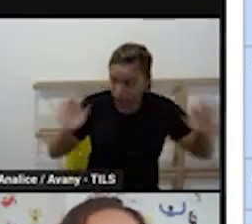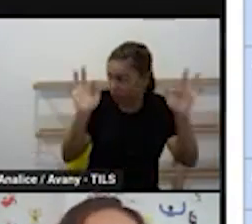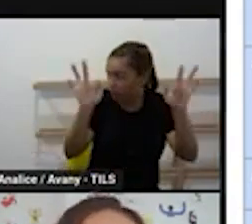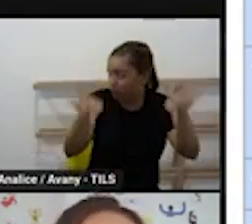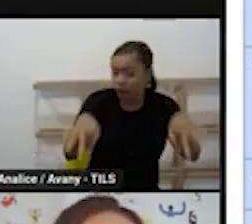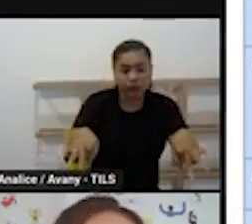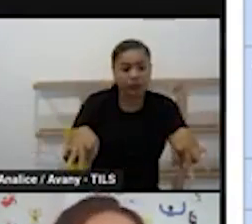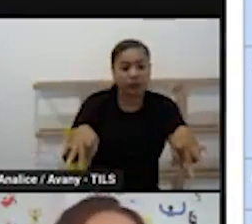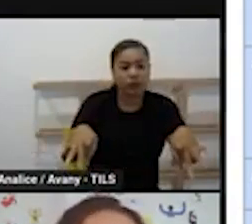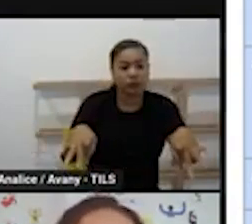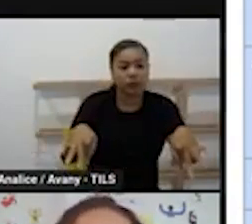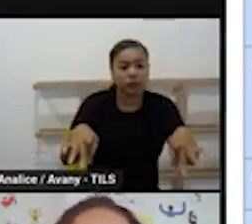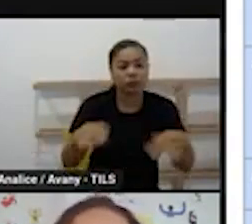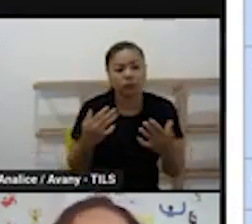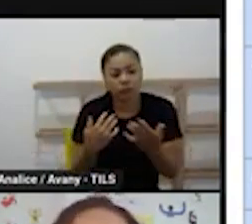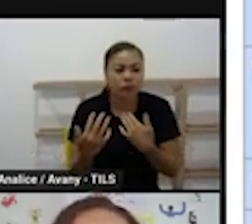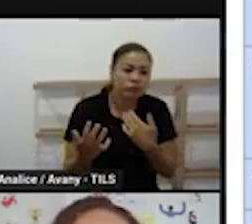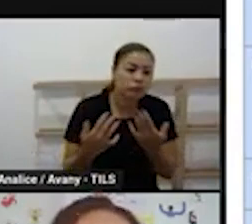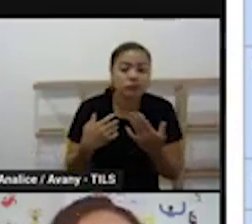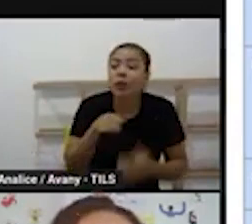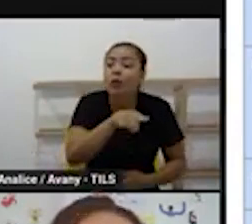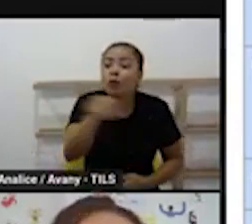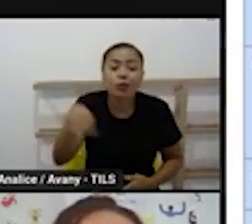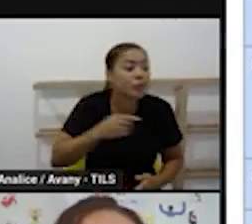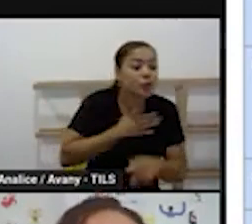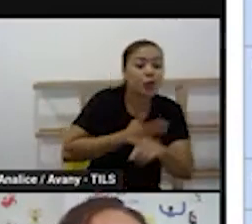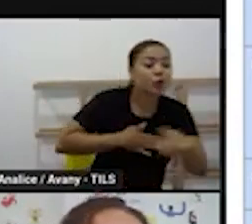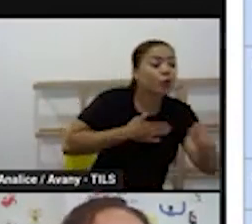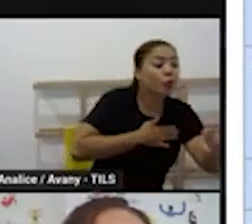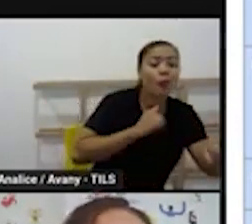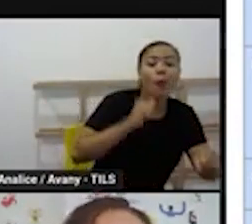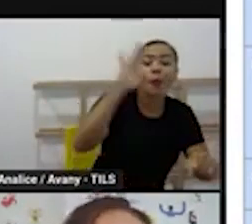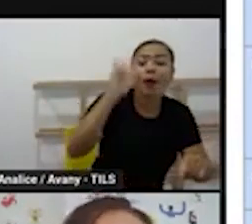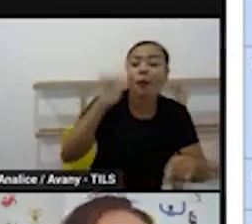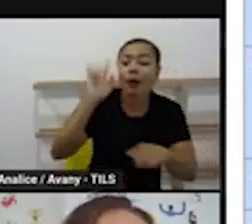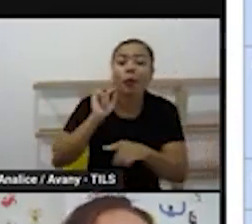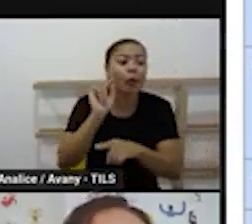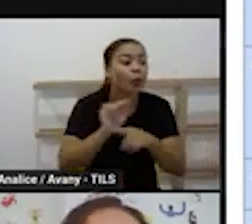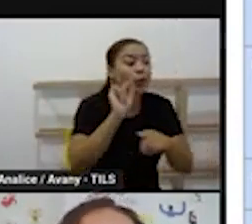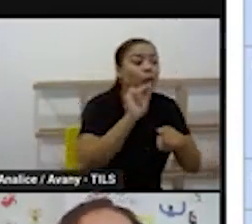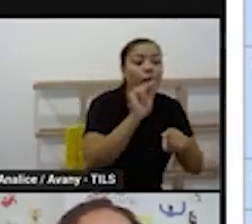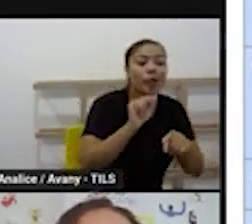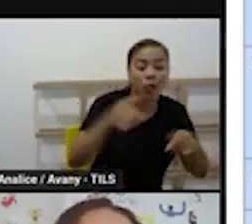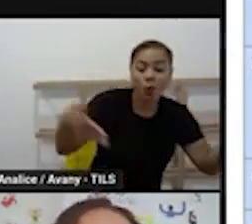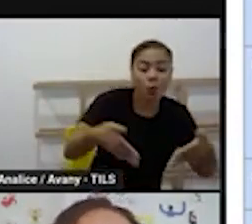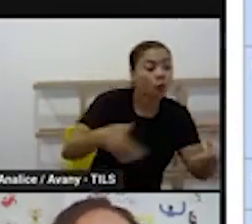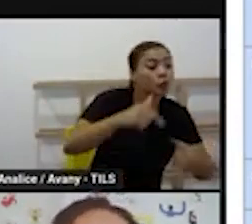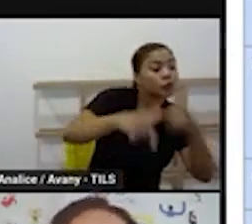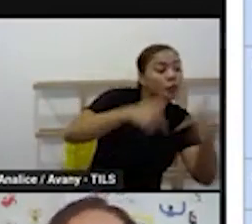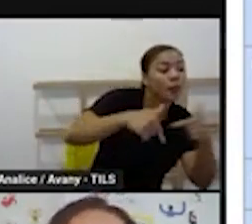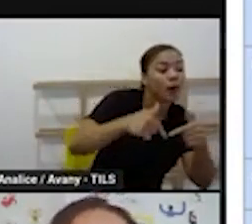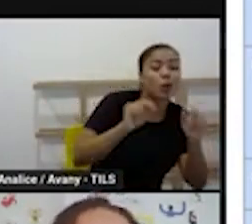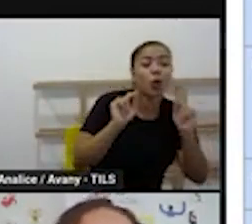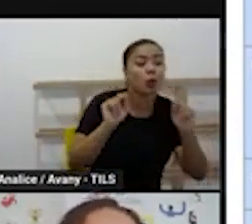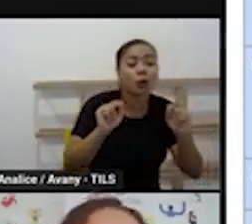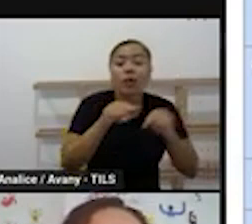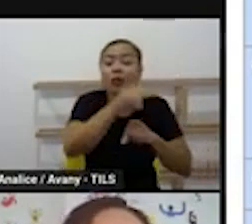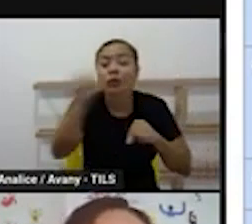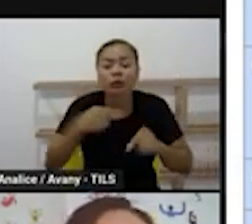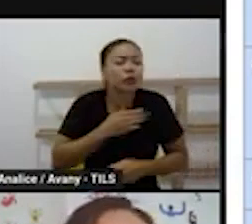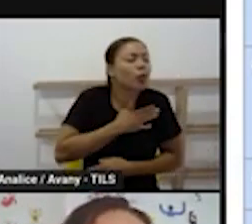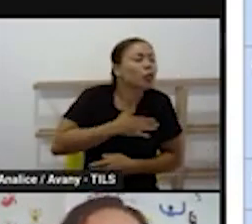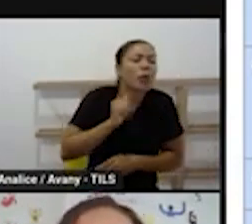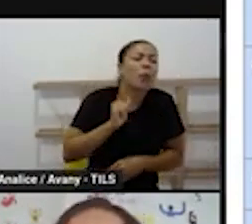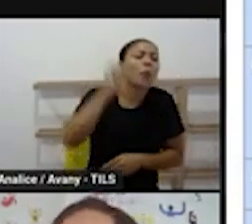a gente faz uma autoavaliação com as crianças o que foi que elas mais gostaram na rotina no dia que a gente trabalhou né elas falam um pouco é